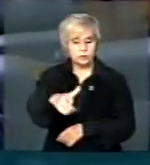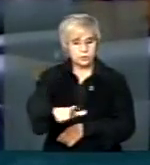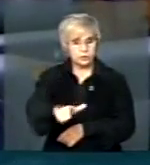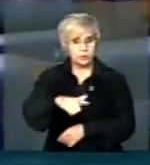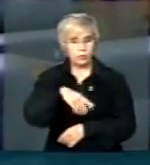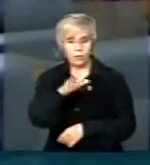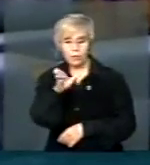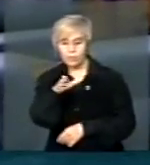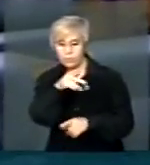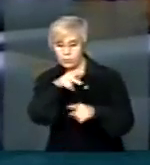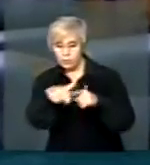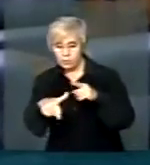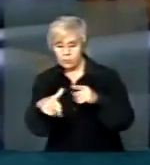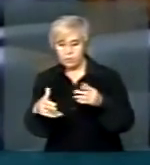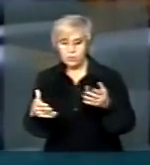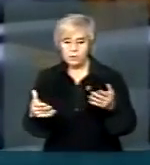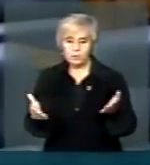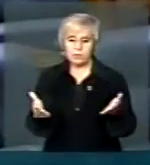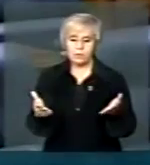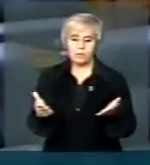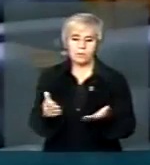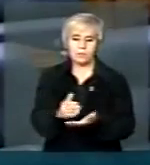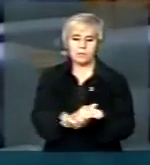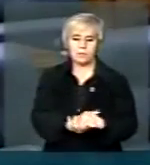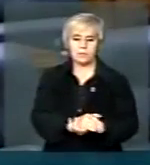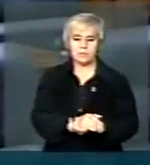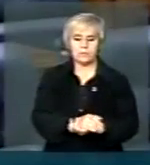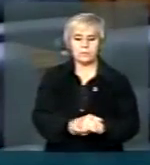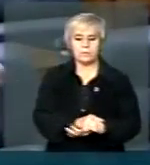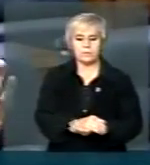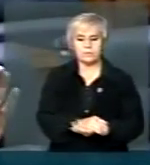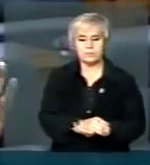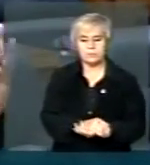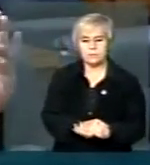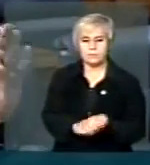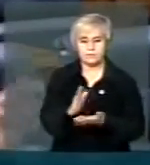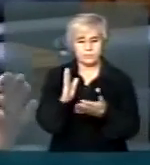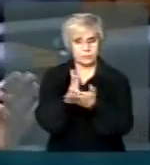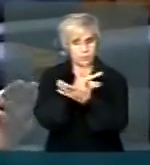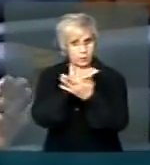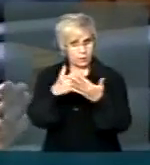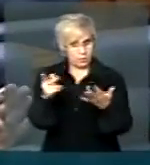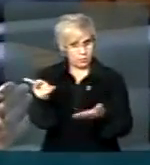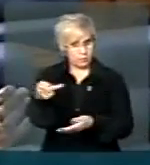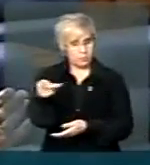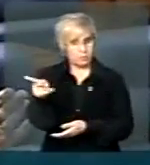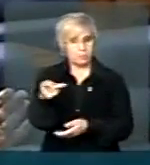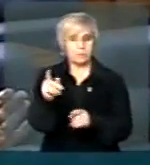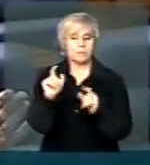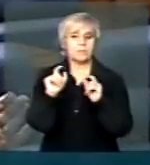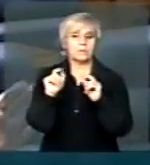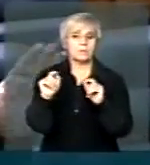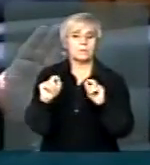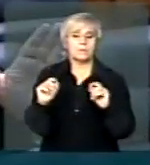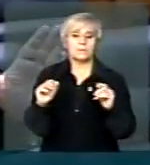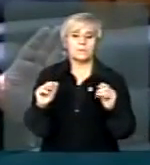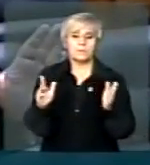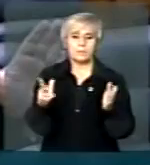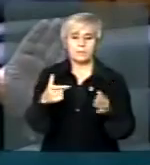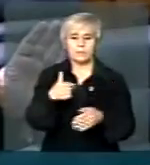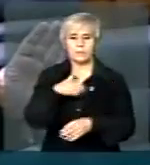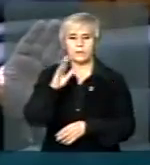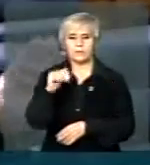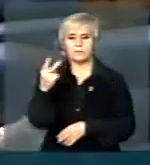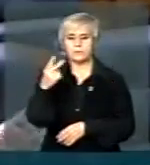interrompido. É recorrente. Não é verdade? É. Alguma coisa está errada nisso aí. Fui vice